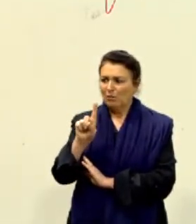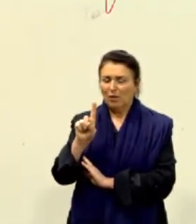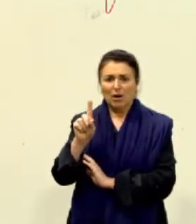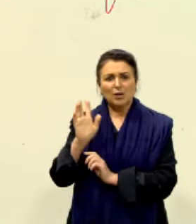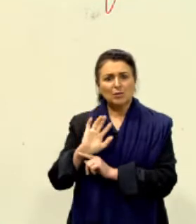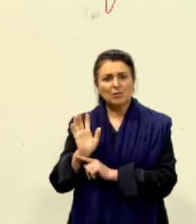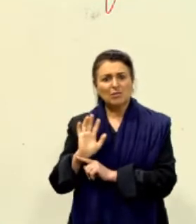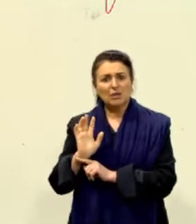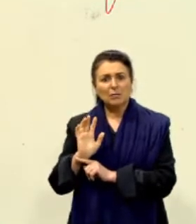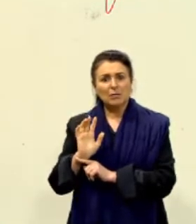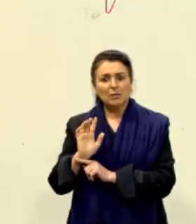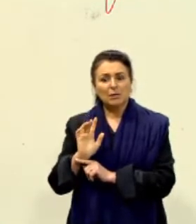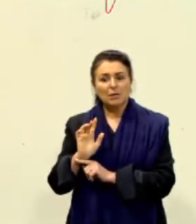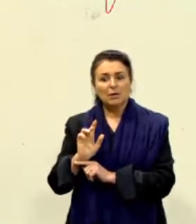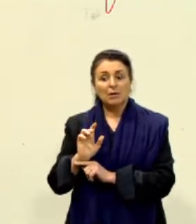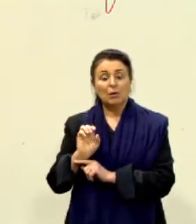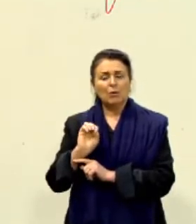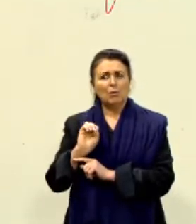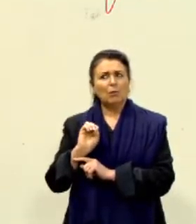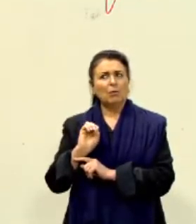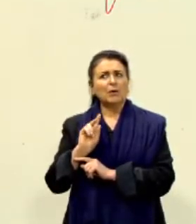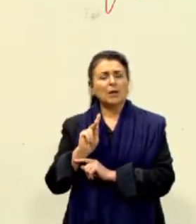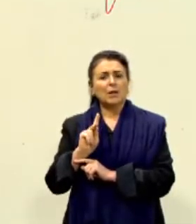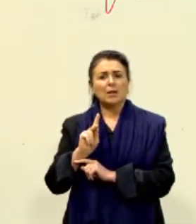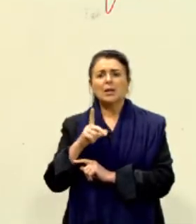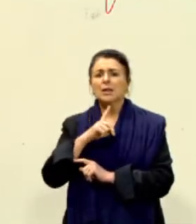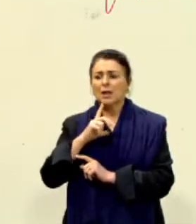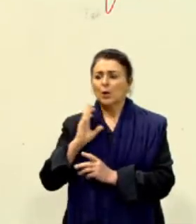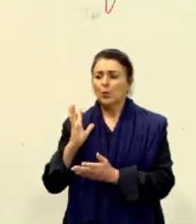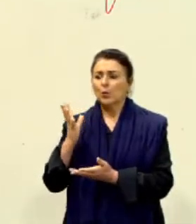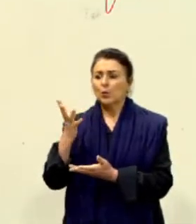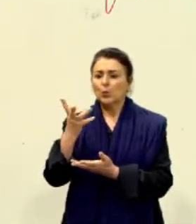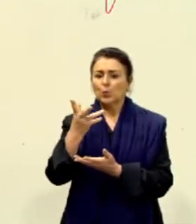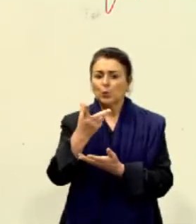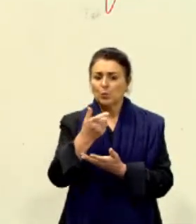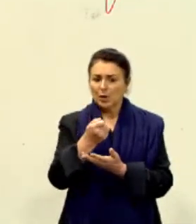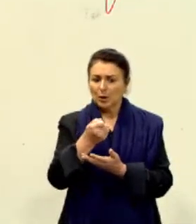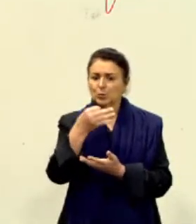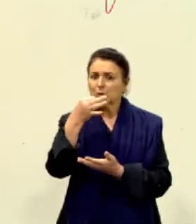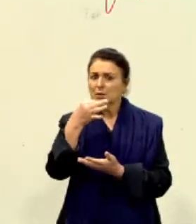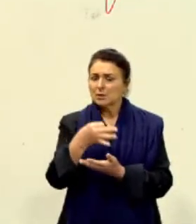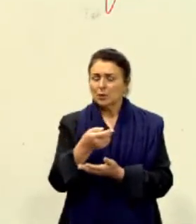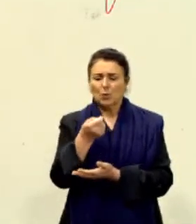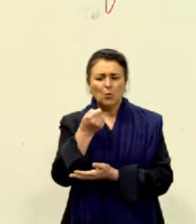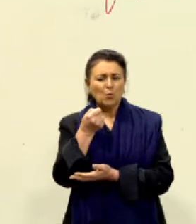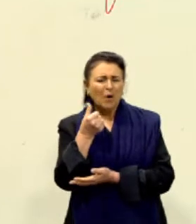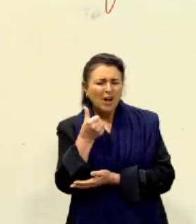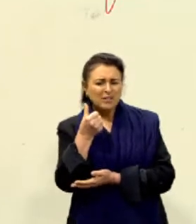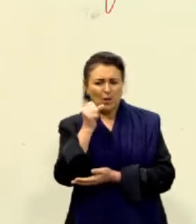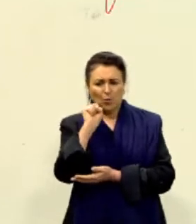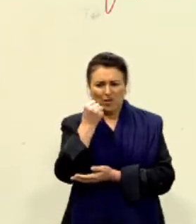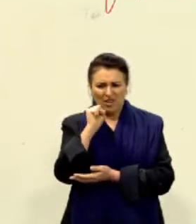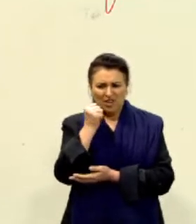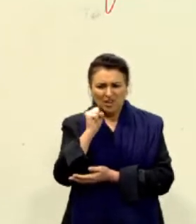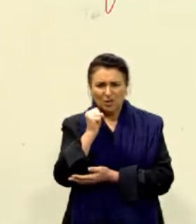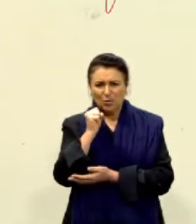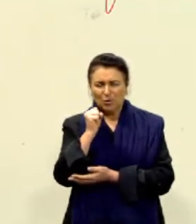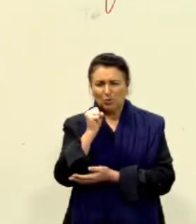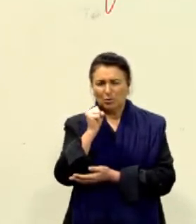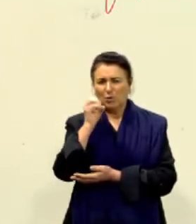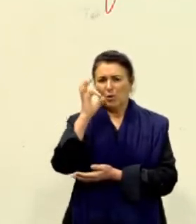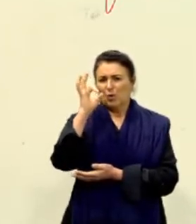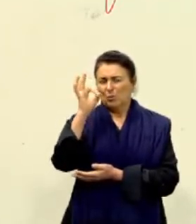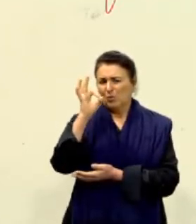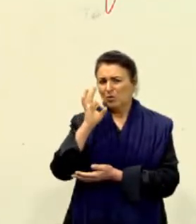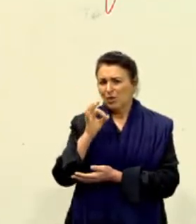tem um dado batendo. Se quase 88% das pessoas gostam e assistem, por